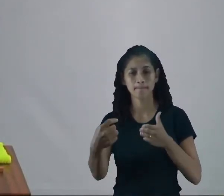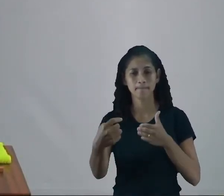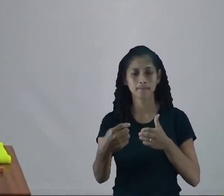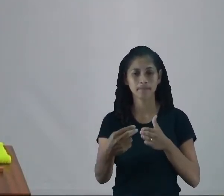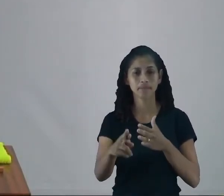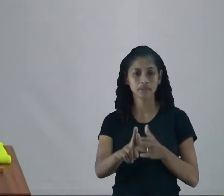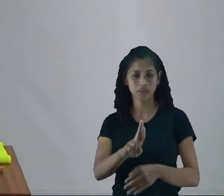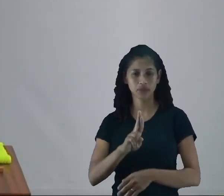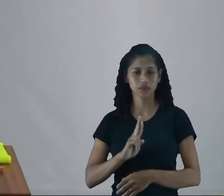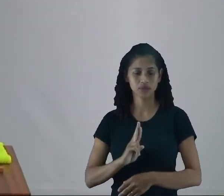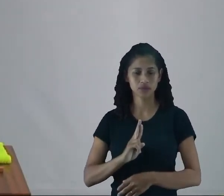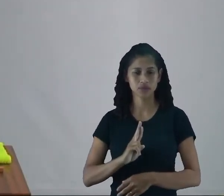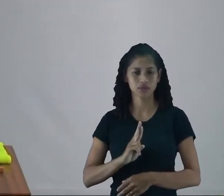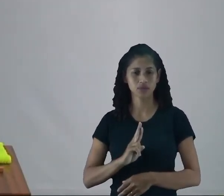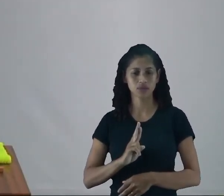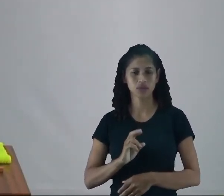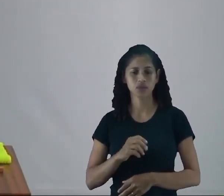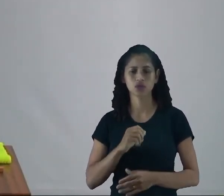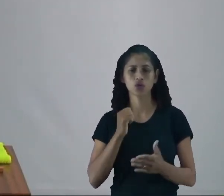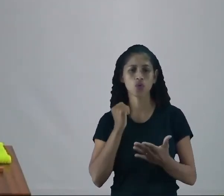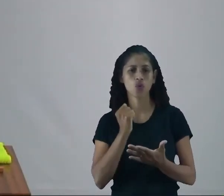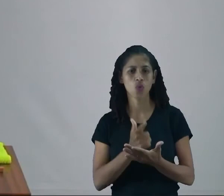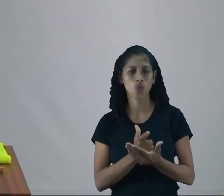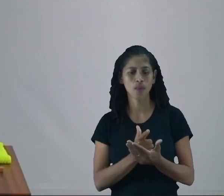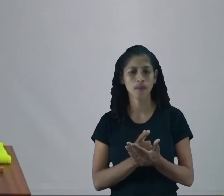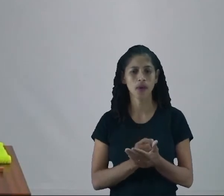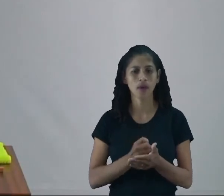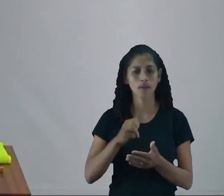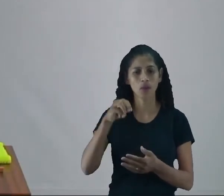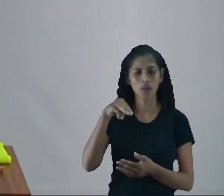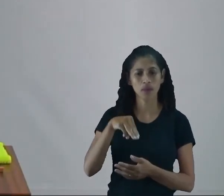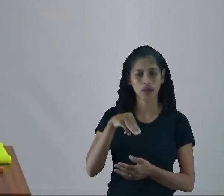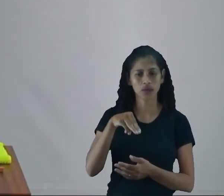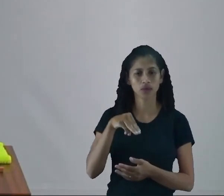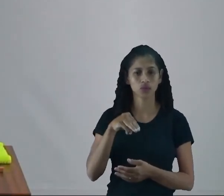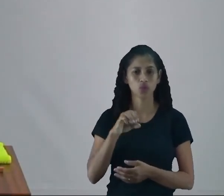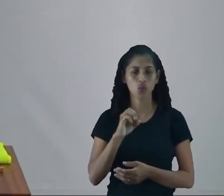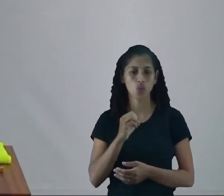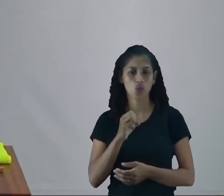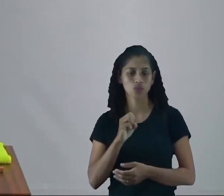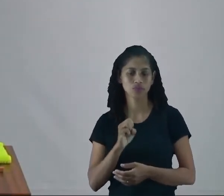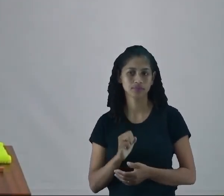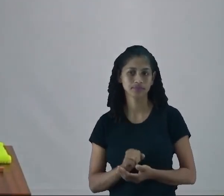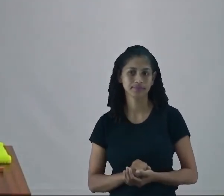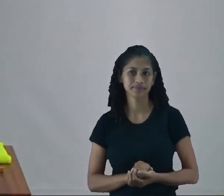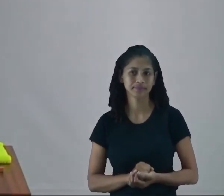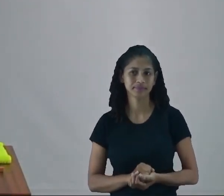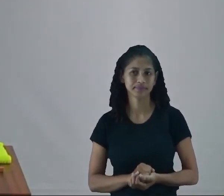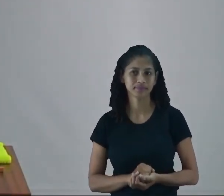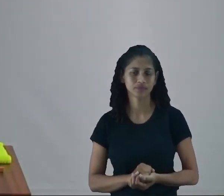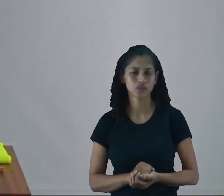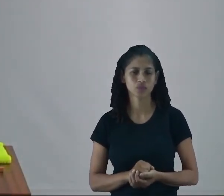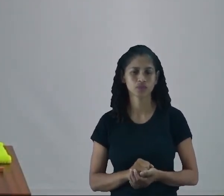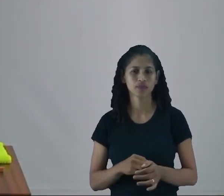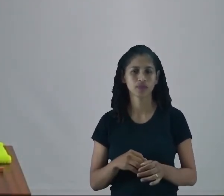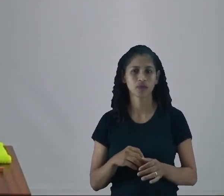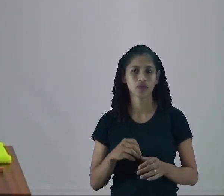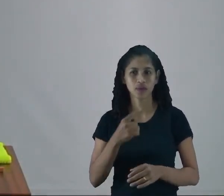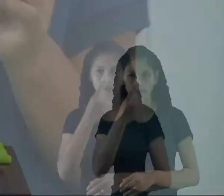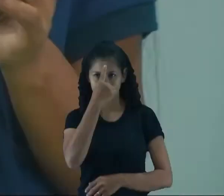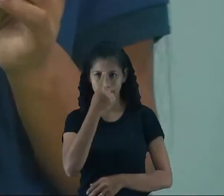se ou não, certo? Então olha só, vamos começar aqui do que tem nessa imagem. O que que é isso aqui?